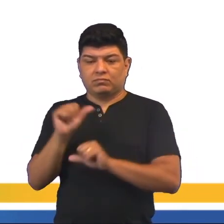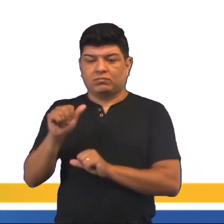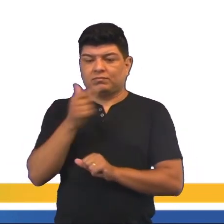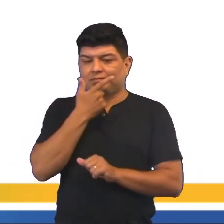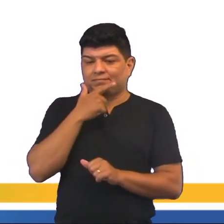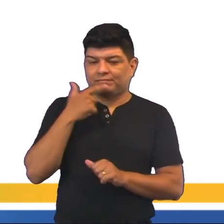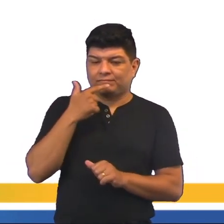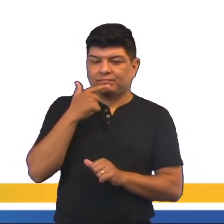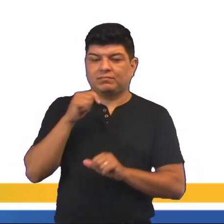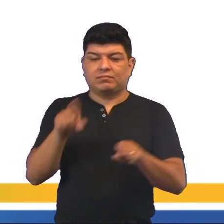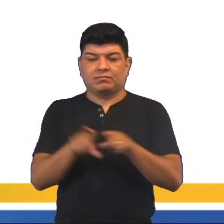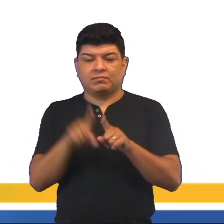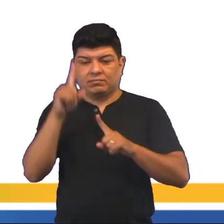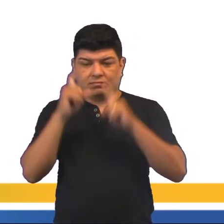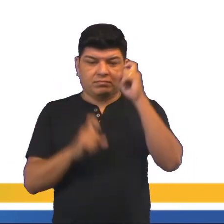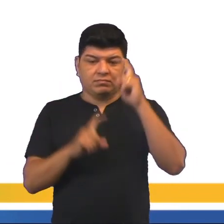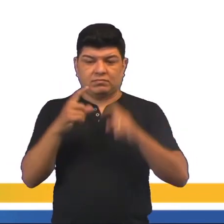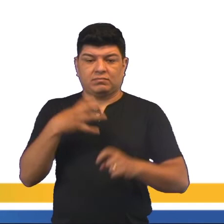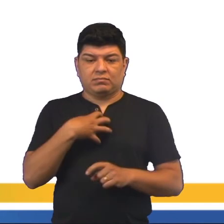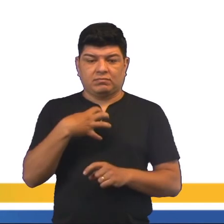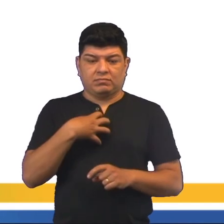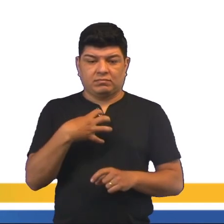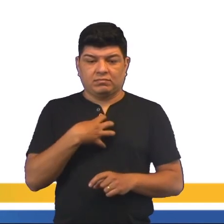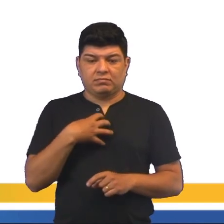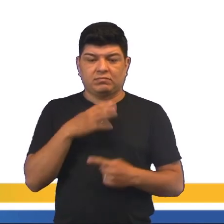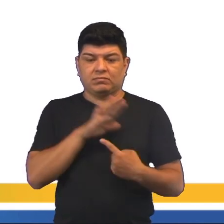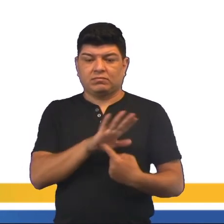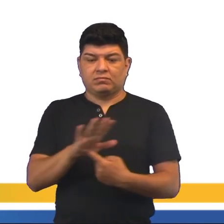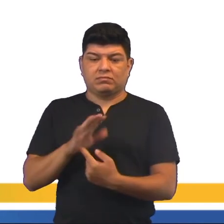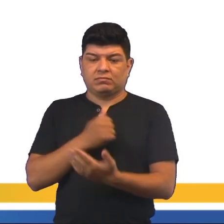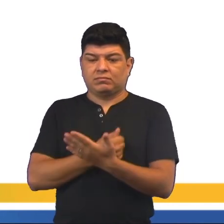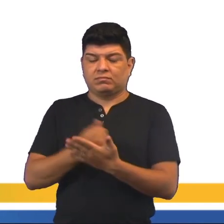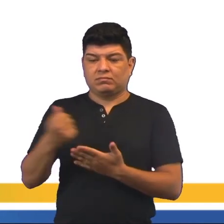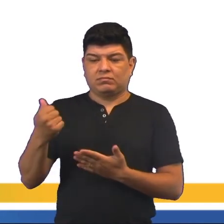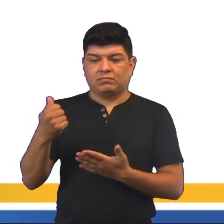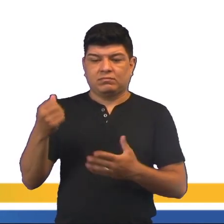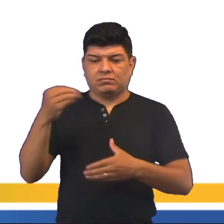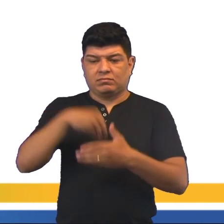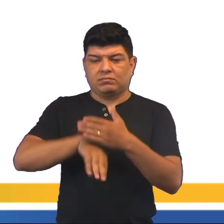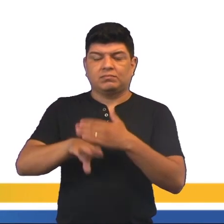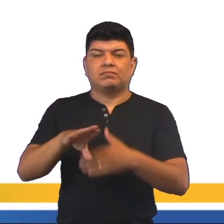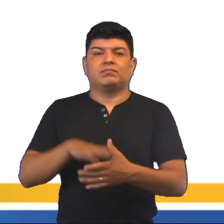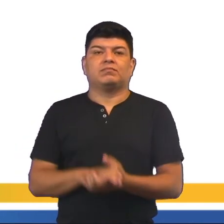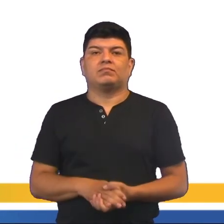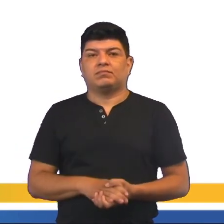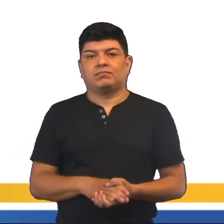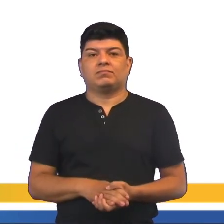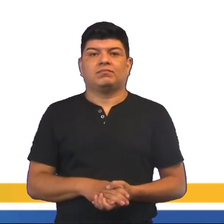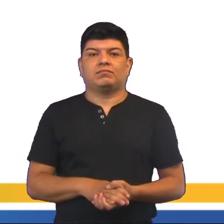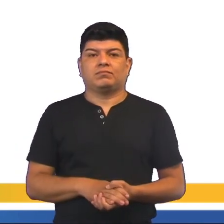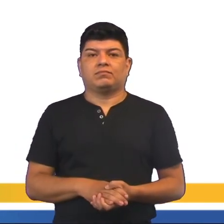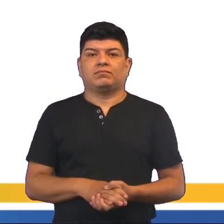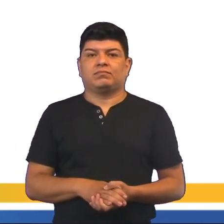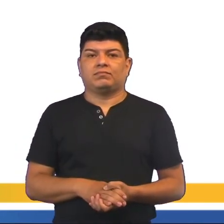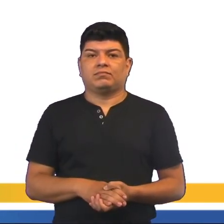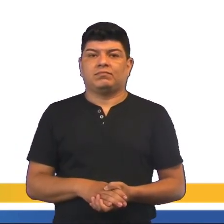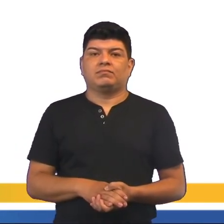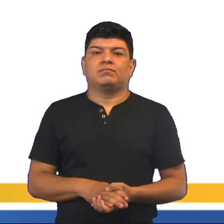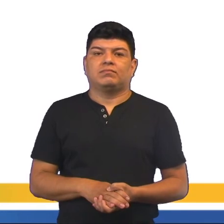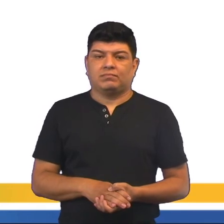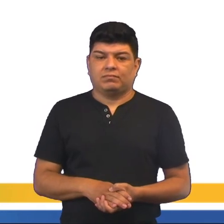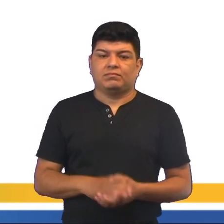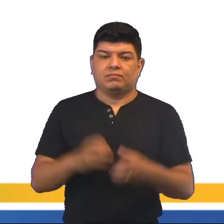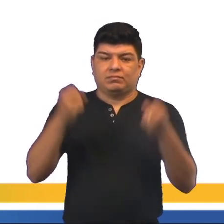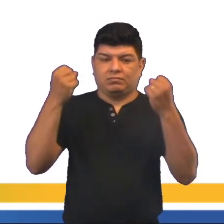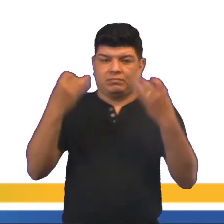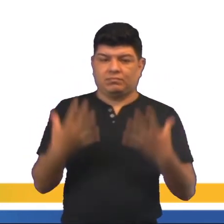mudança de humor e na expressão dos sentimentos considerado uma ação interna. A parte é